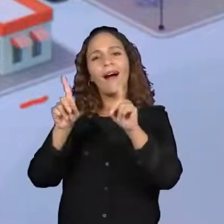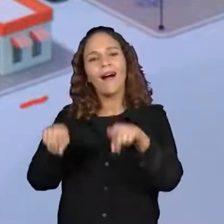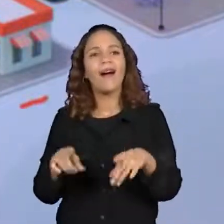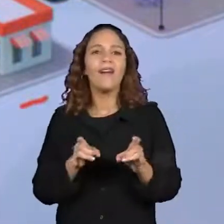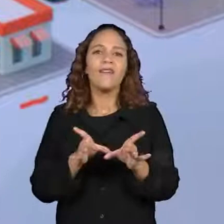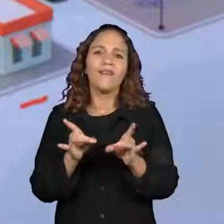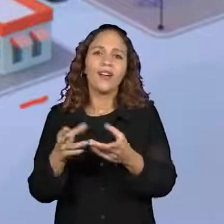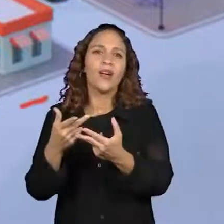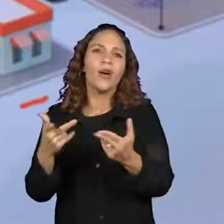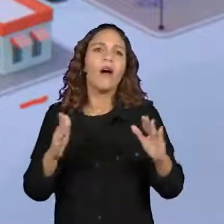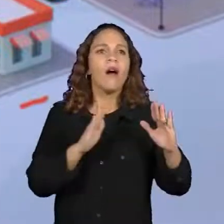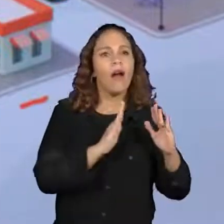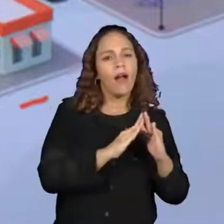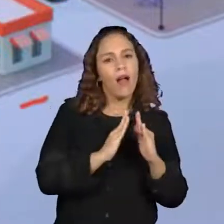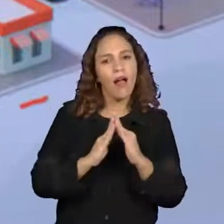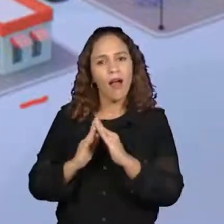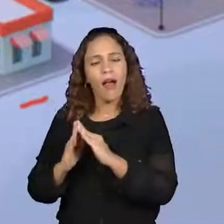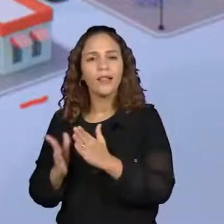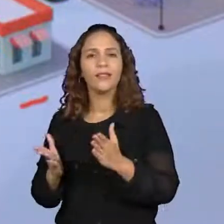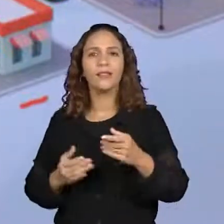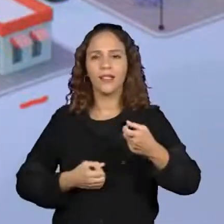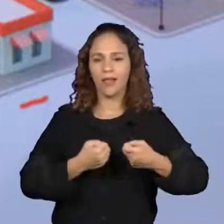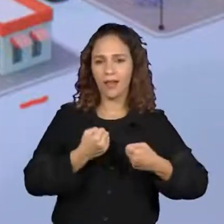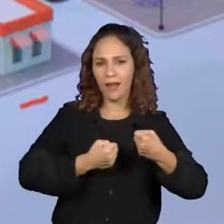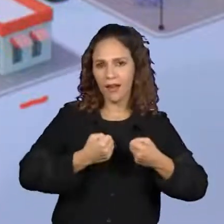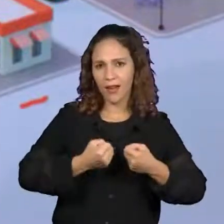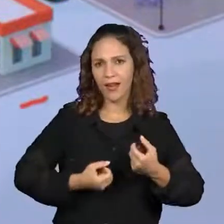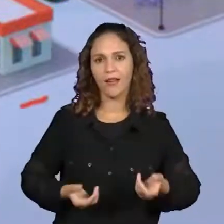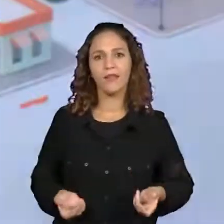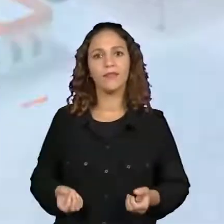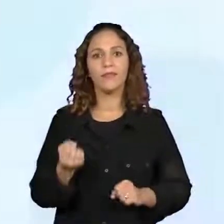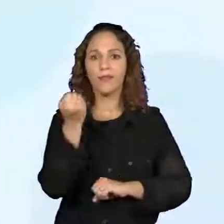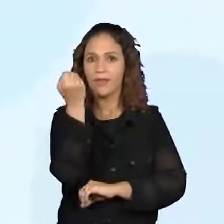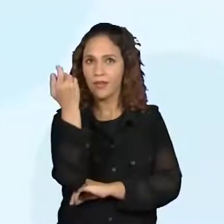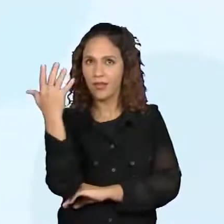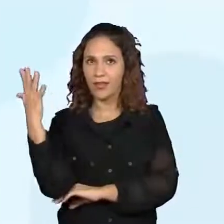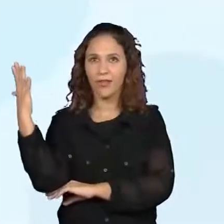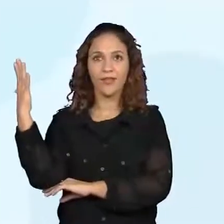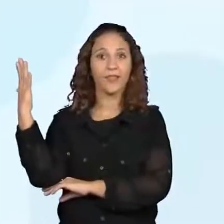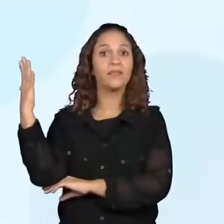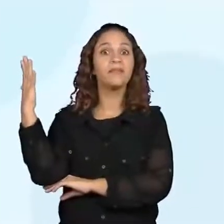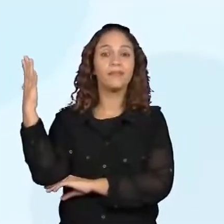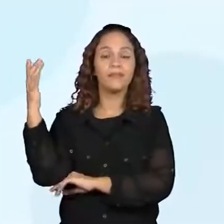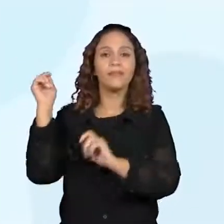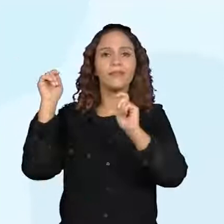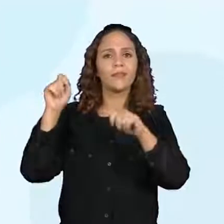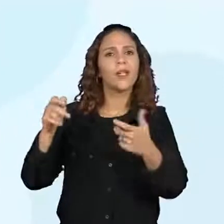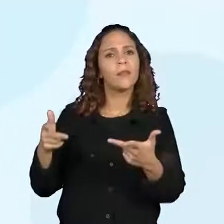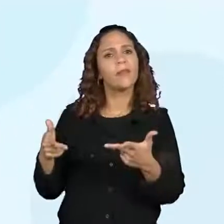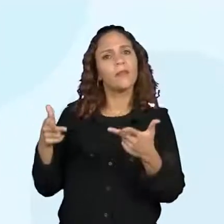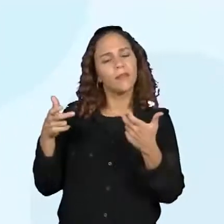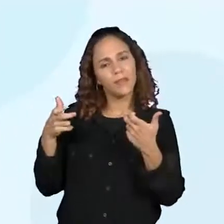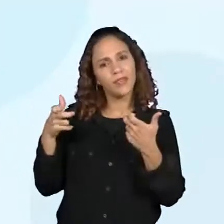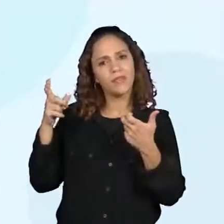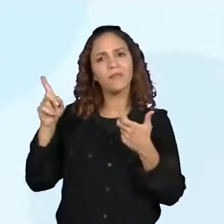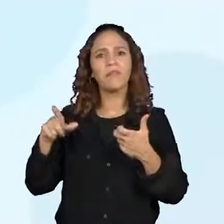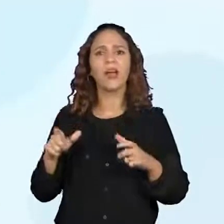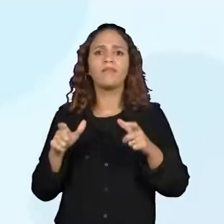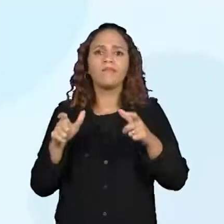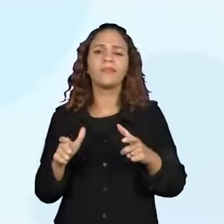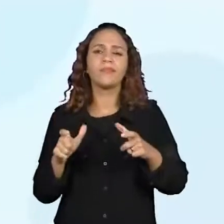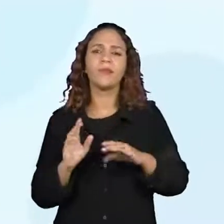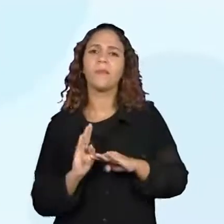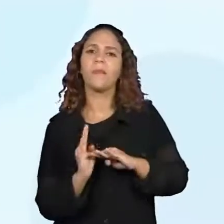residenciais, alguns carros, algumas árvores. Então, dá para ver aí que é mais ou menos um bairro, não é?